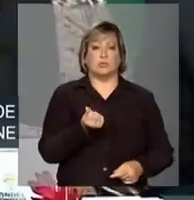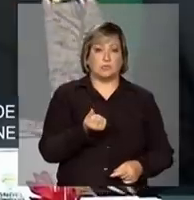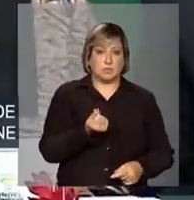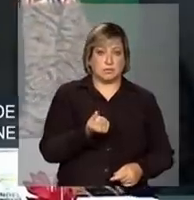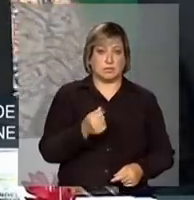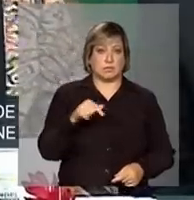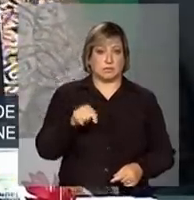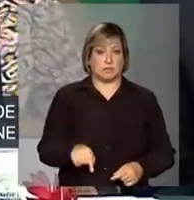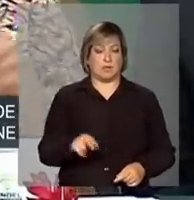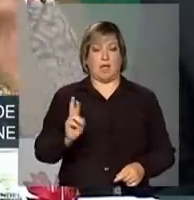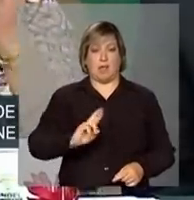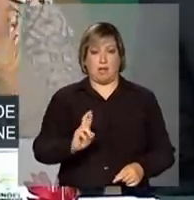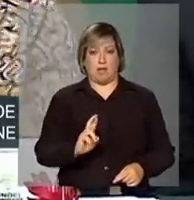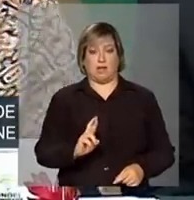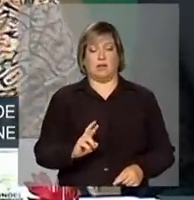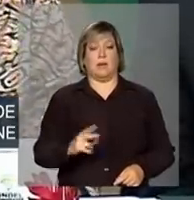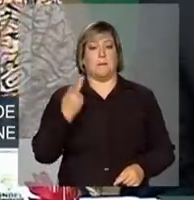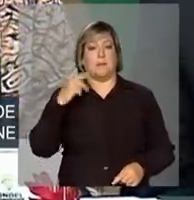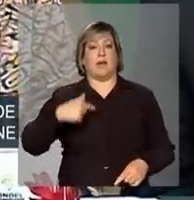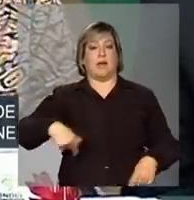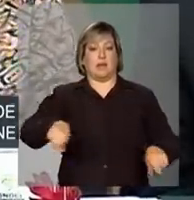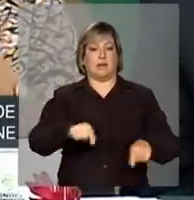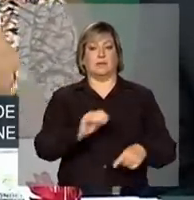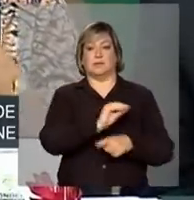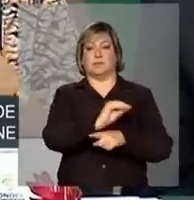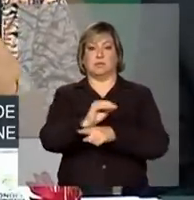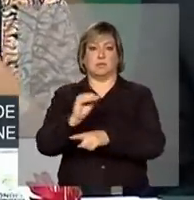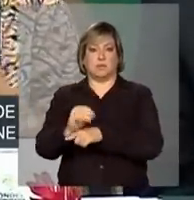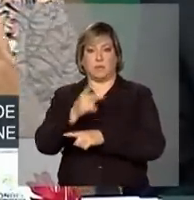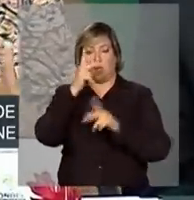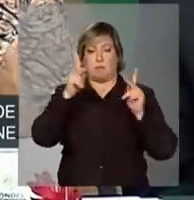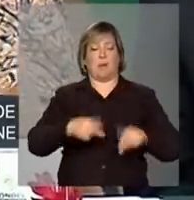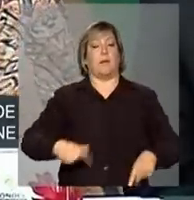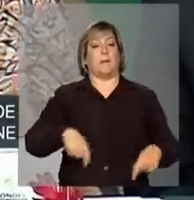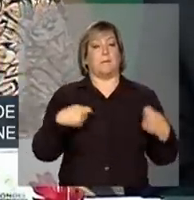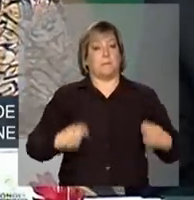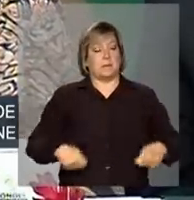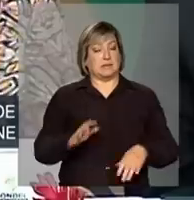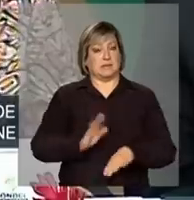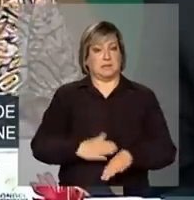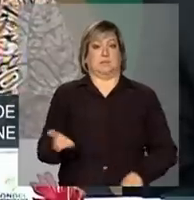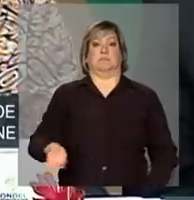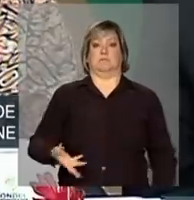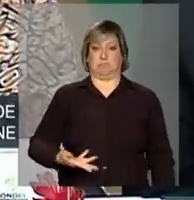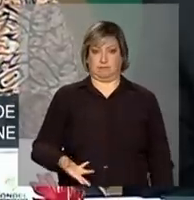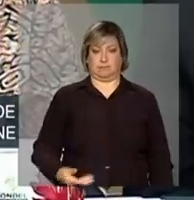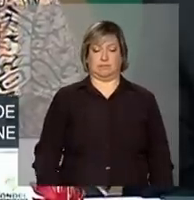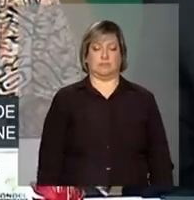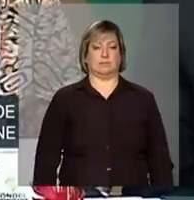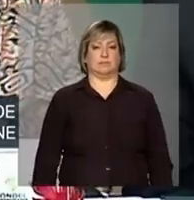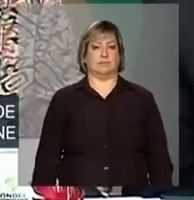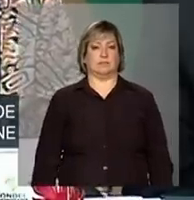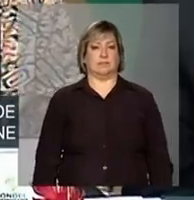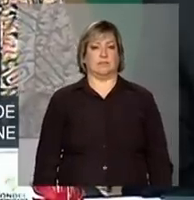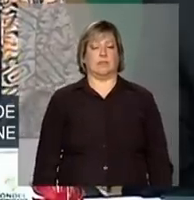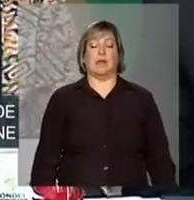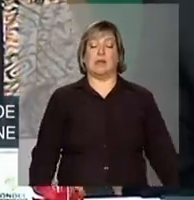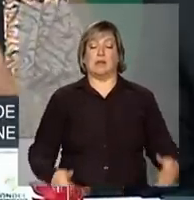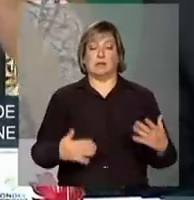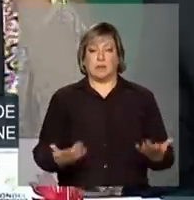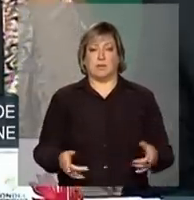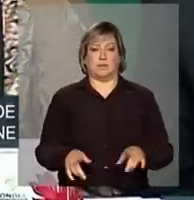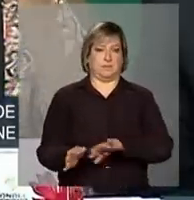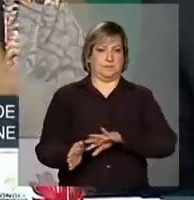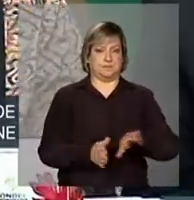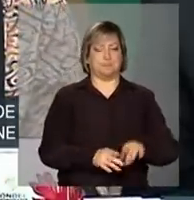medidas que são para beneficiar a população, nós temos de ter maior agilidade. Bom, além disso,